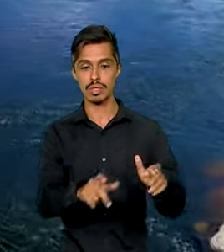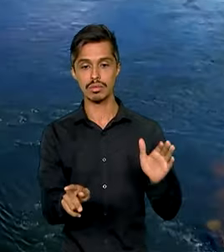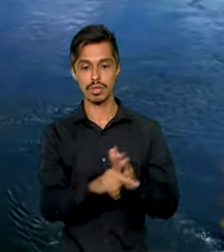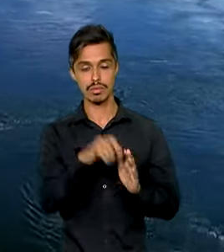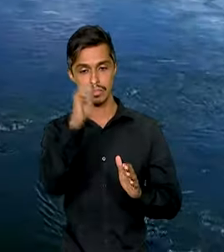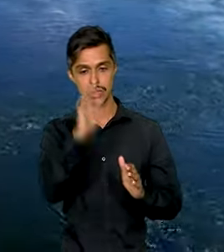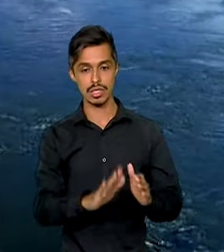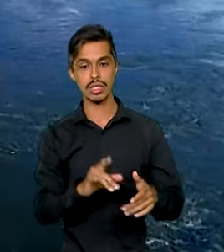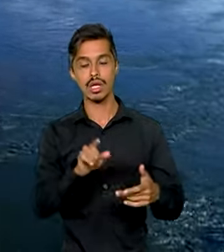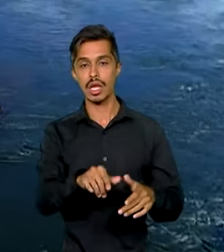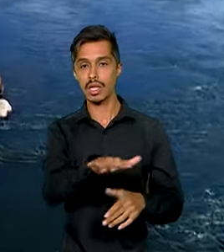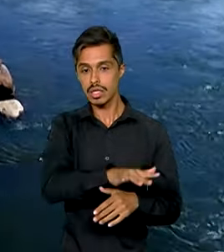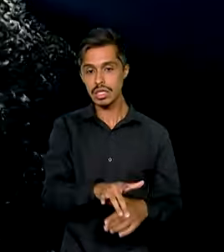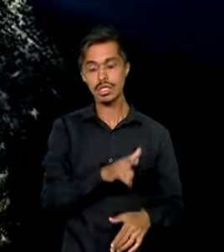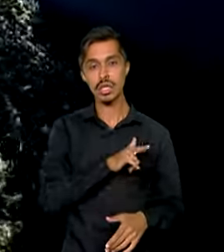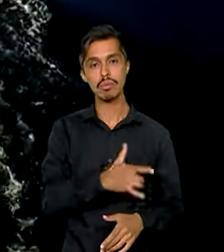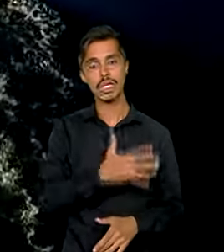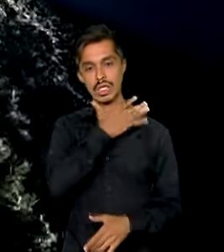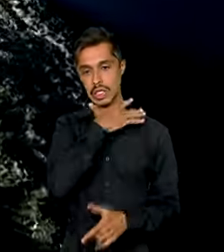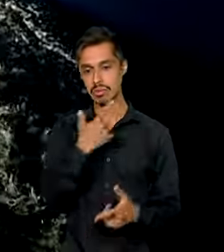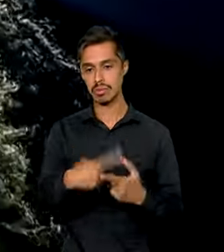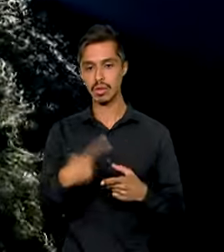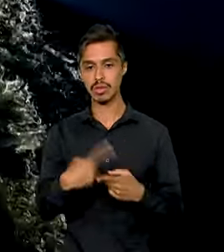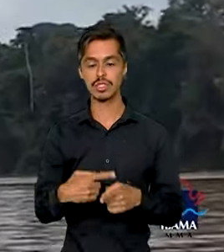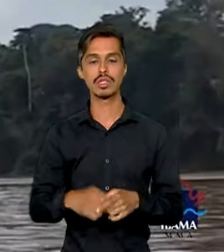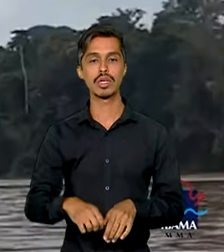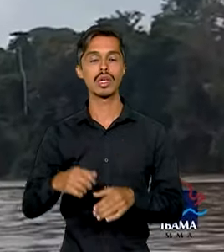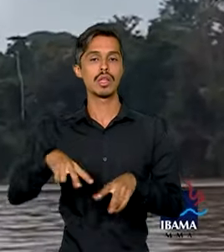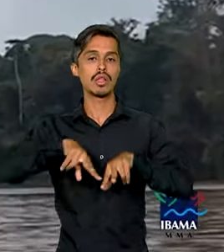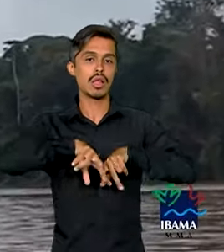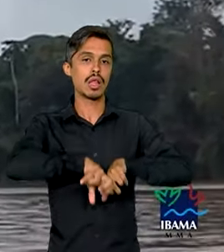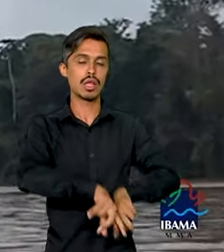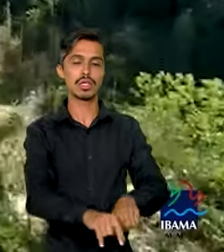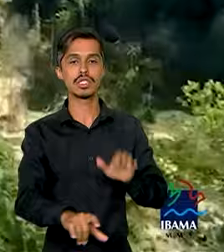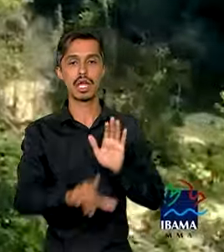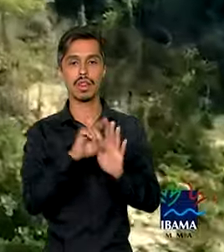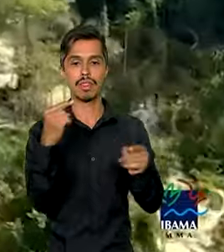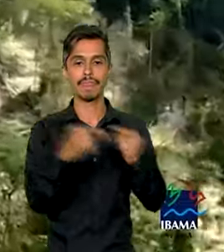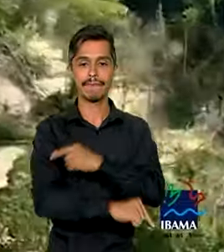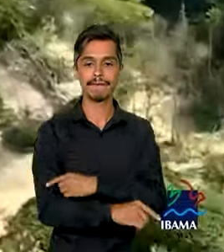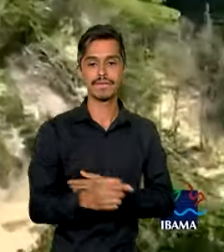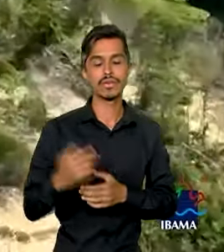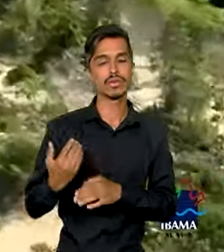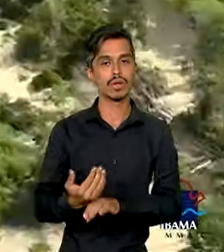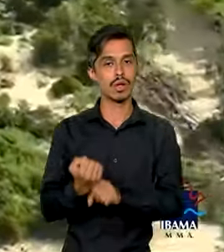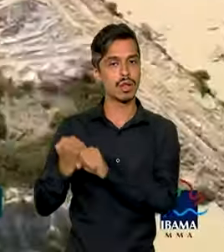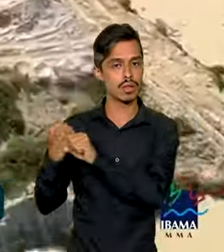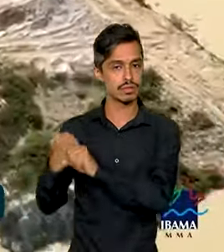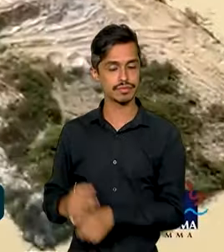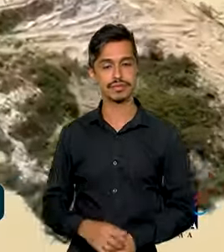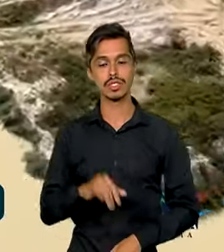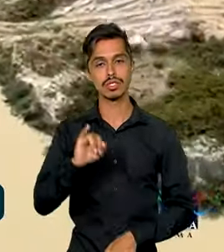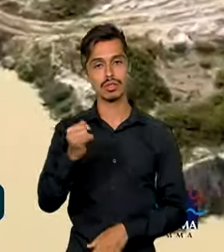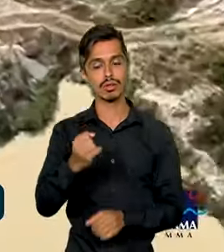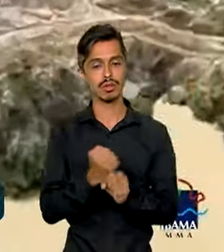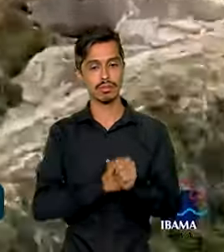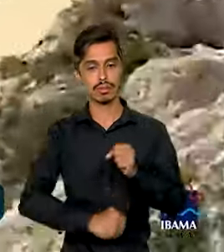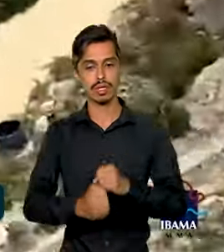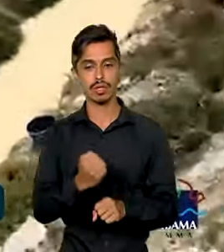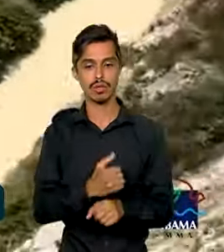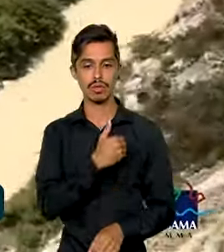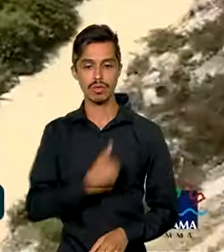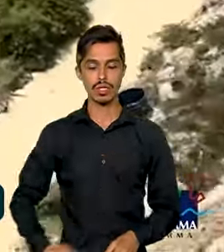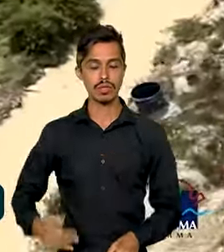a região enfrenta uma crise agravada pelo avanço do garimpo ilegal nos últimos anos. Em janeiro do ano passado, o governo